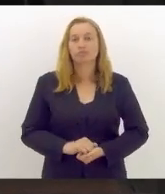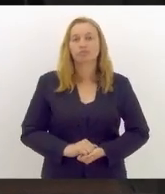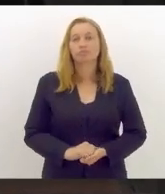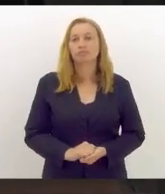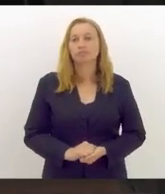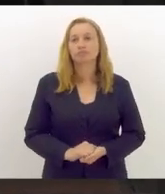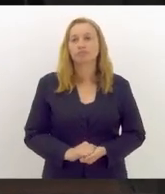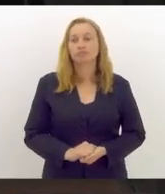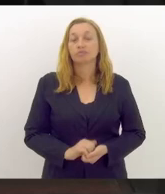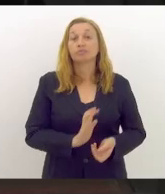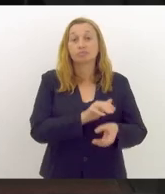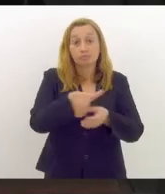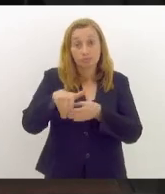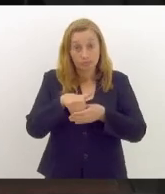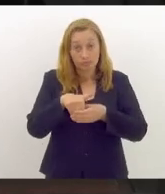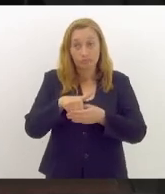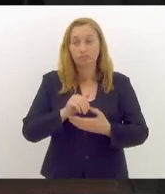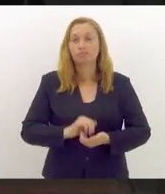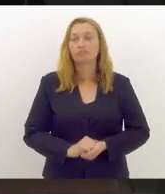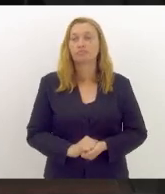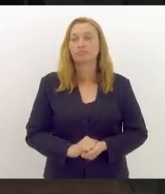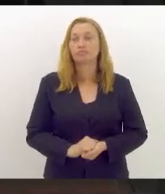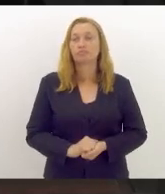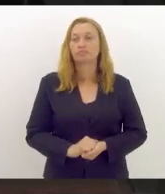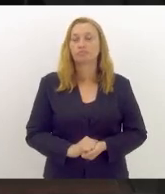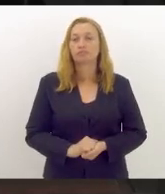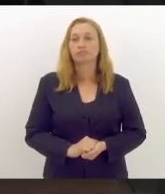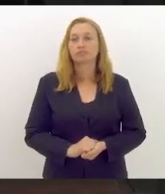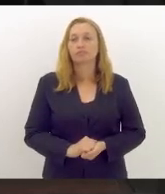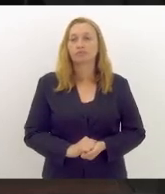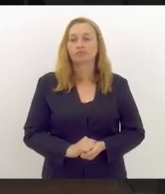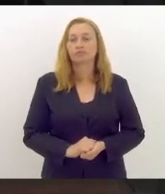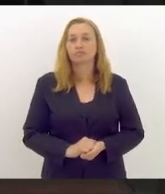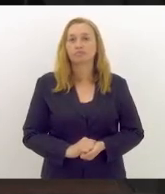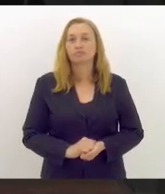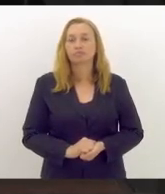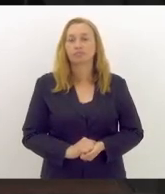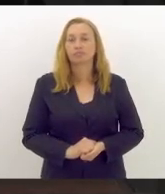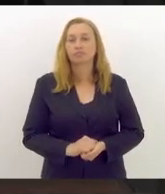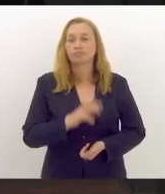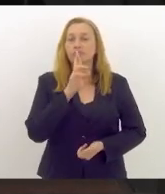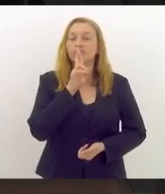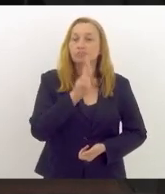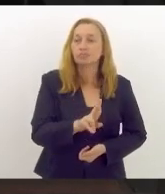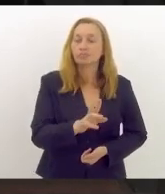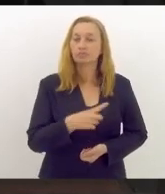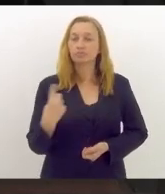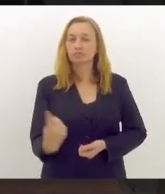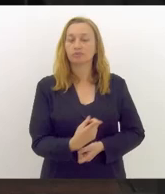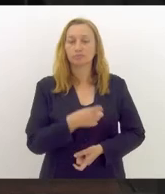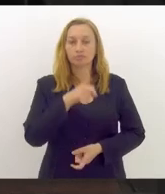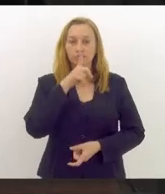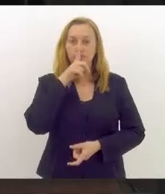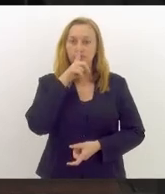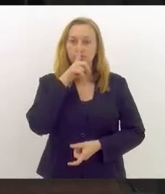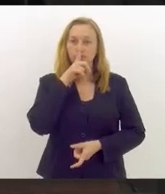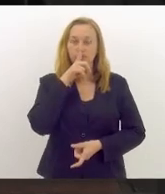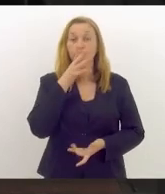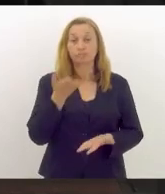Quando as urnas falam, nós nos calamos. este é um componente